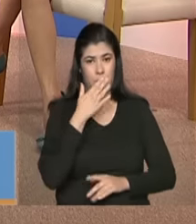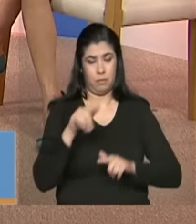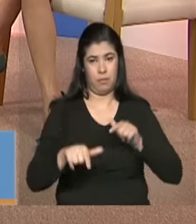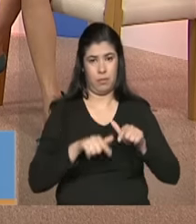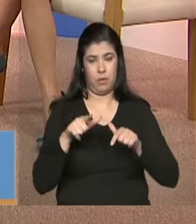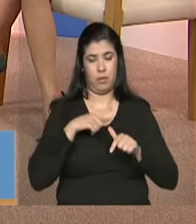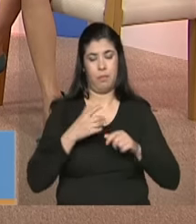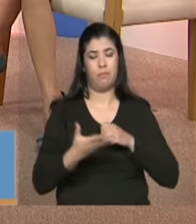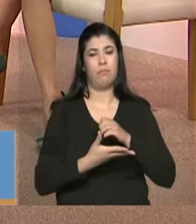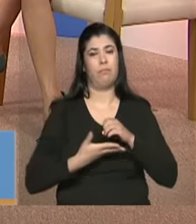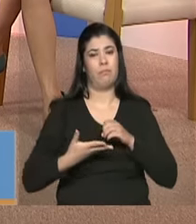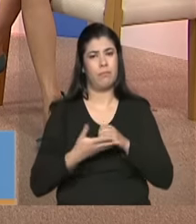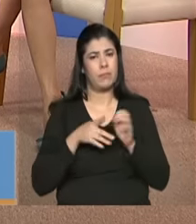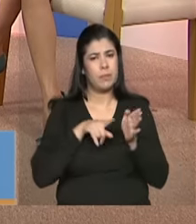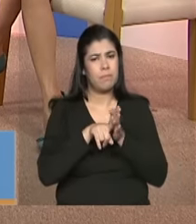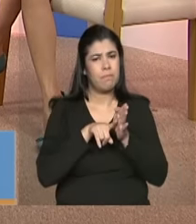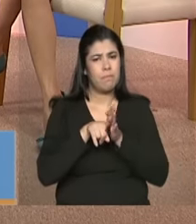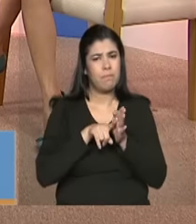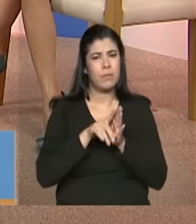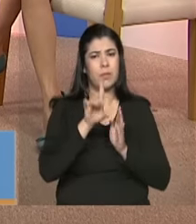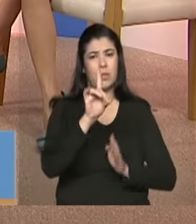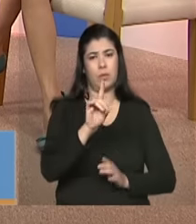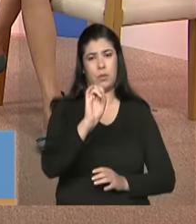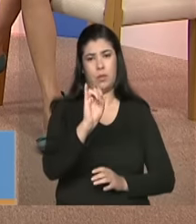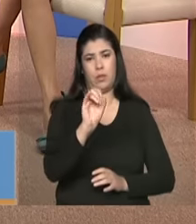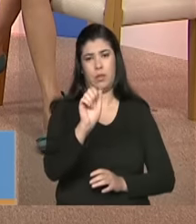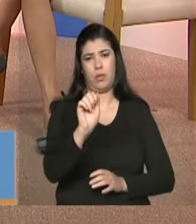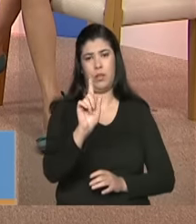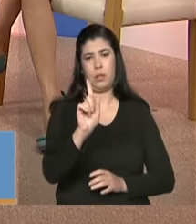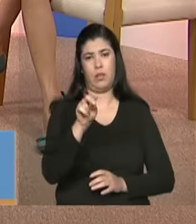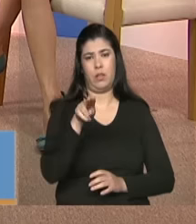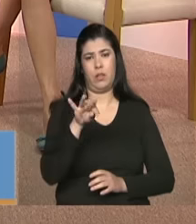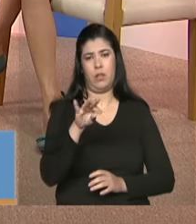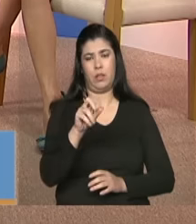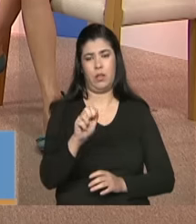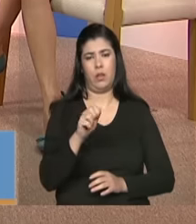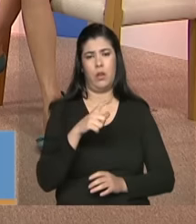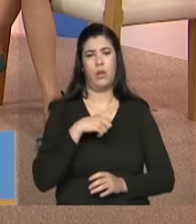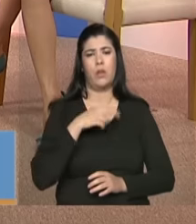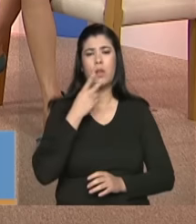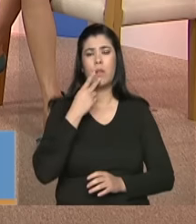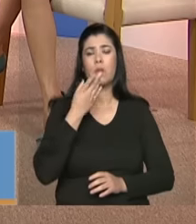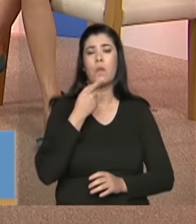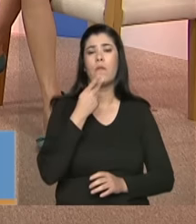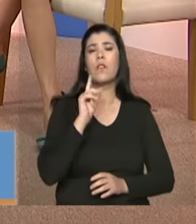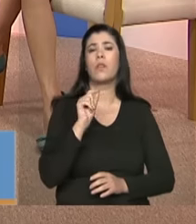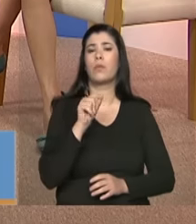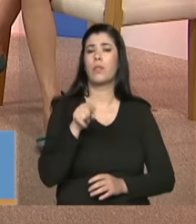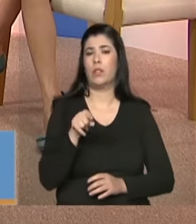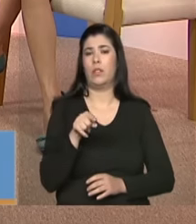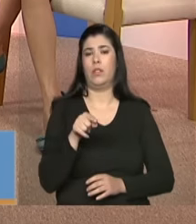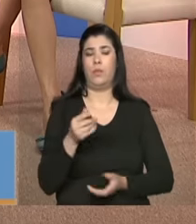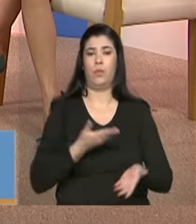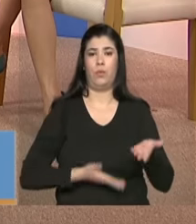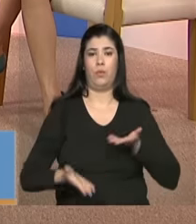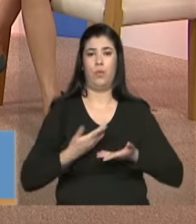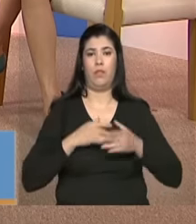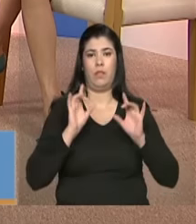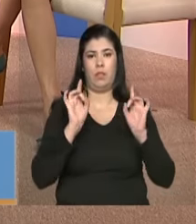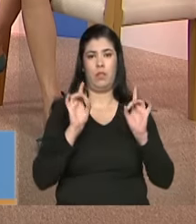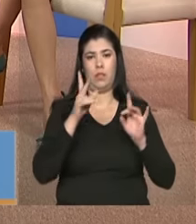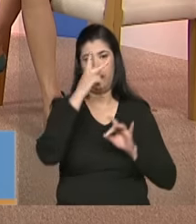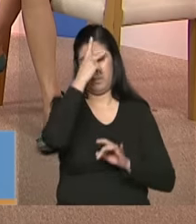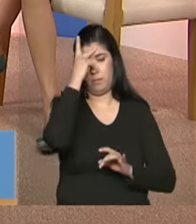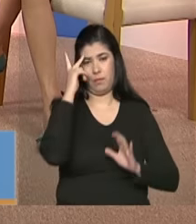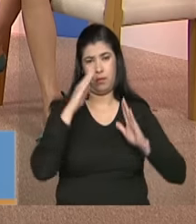fundamentação em diagnósticos e aí eu estou tentando estou falando aqui né do serviço especializado para a população em situação